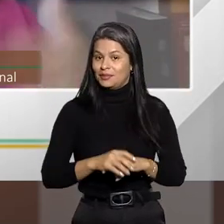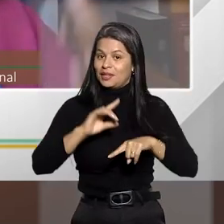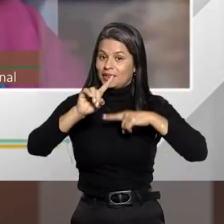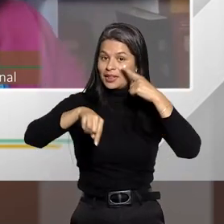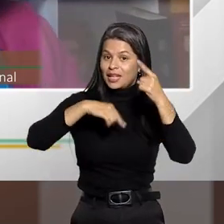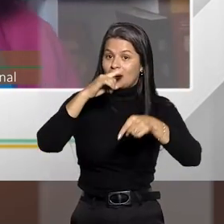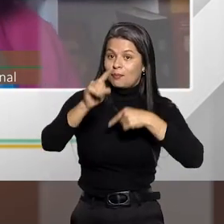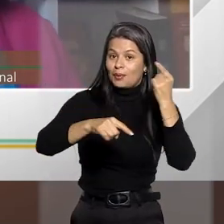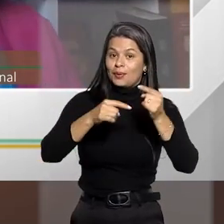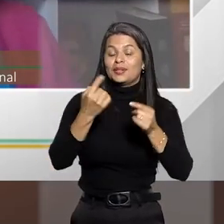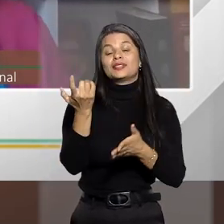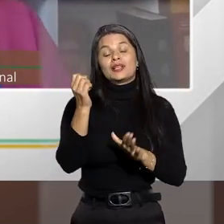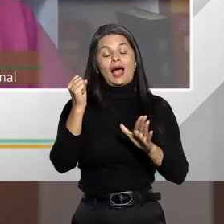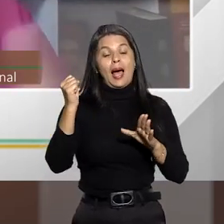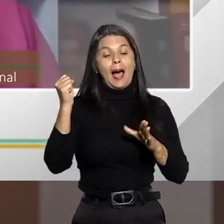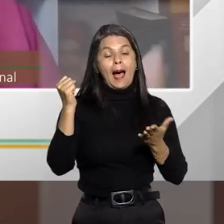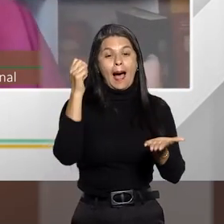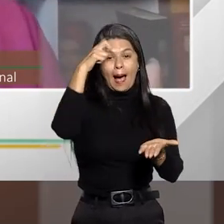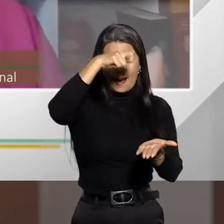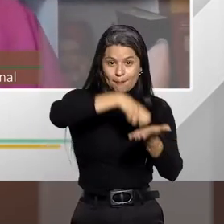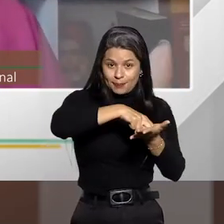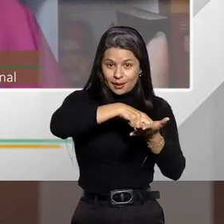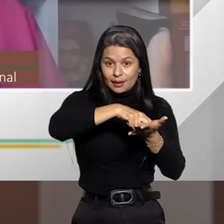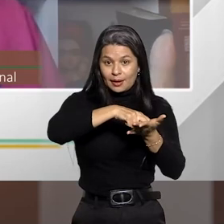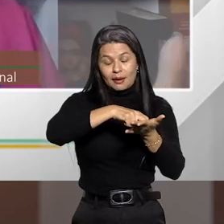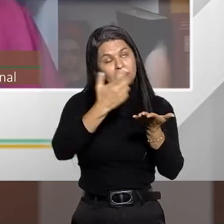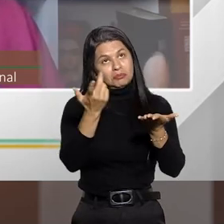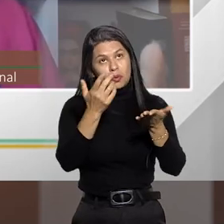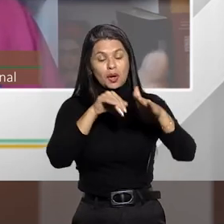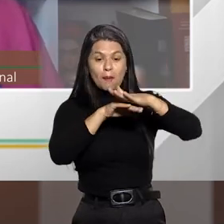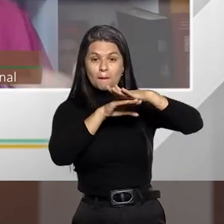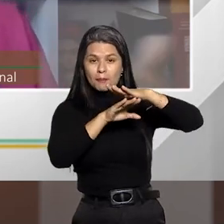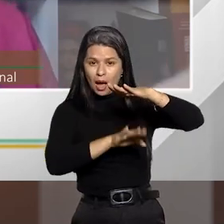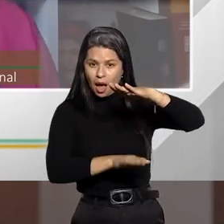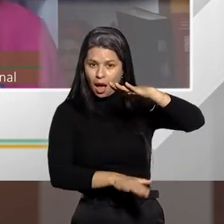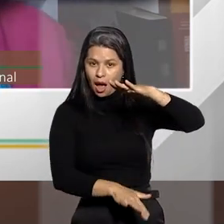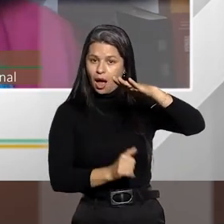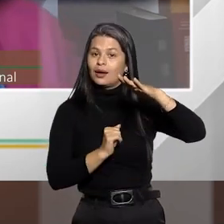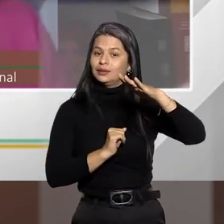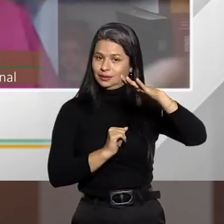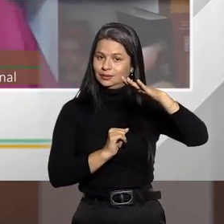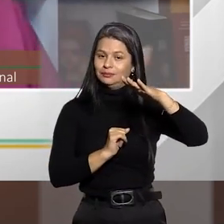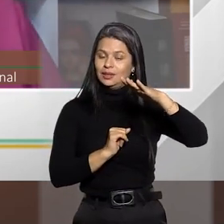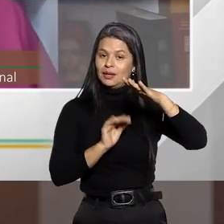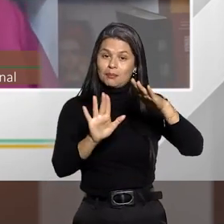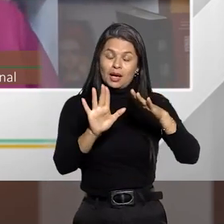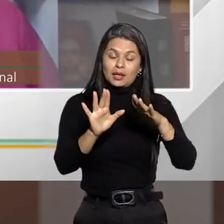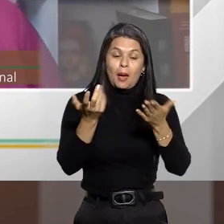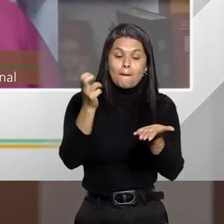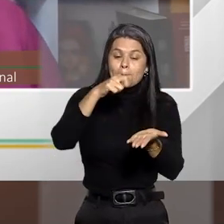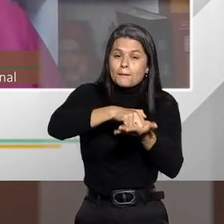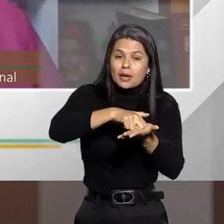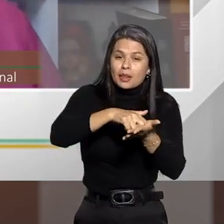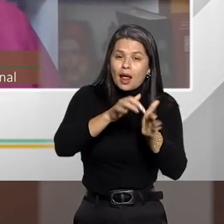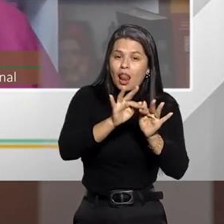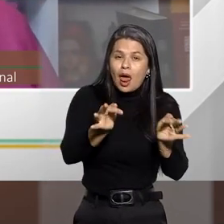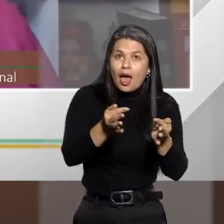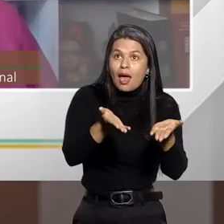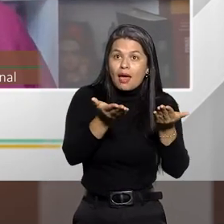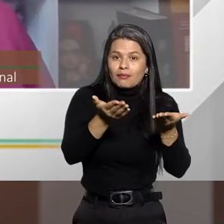pena menos gravosa, digamos assim. Não vou dizer que tem pena benéfica, né? Benéfica ela não é. Mas